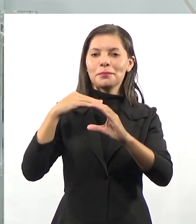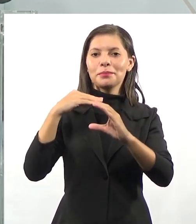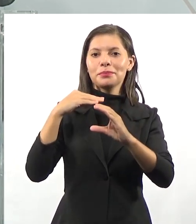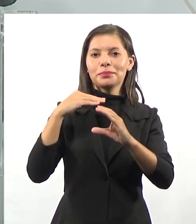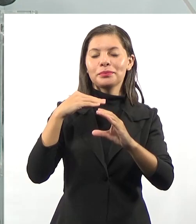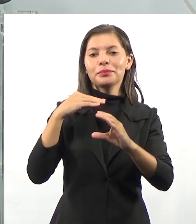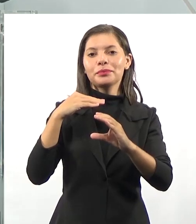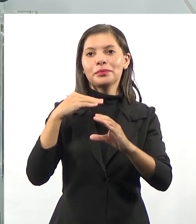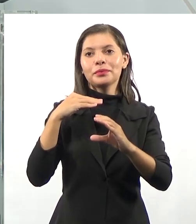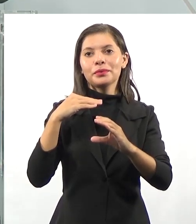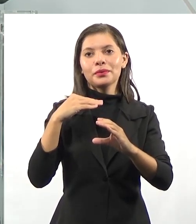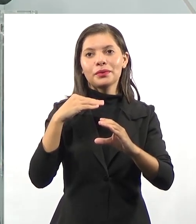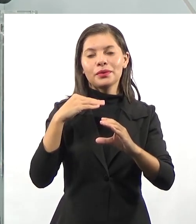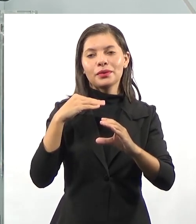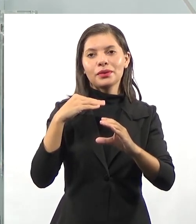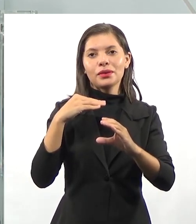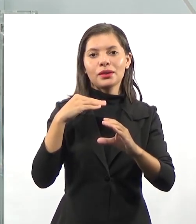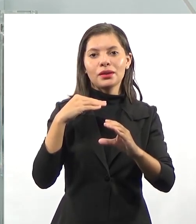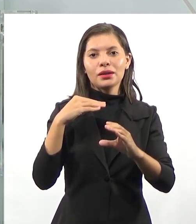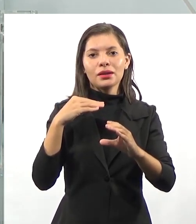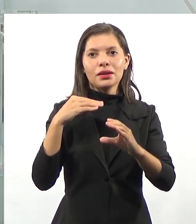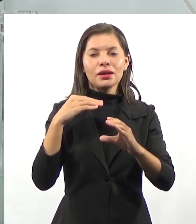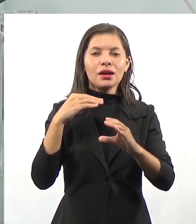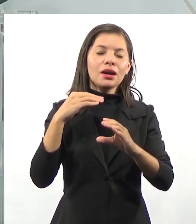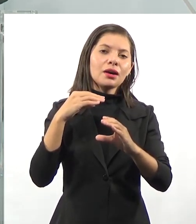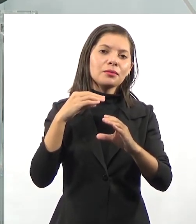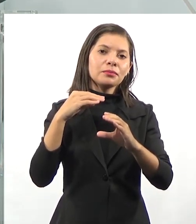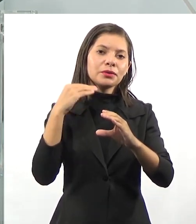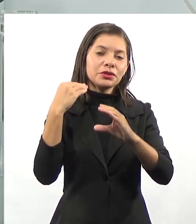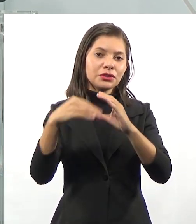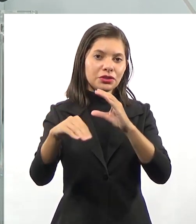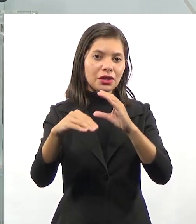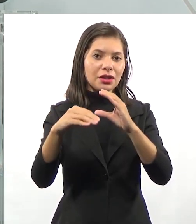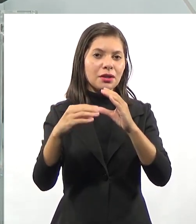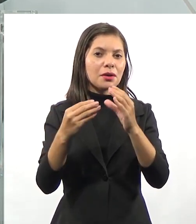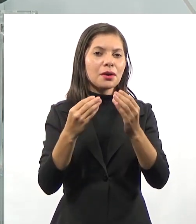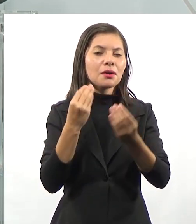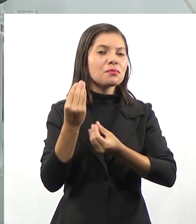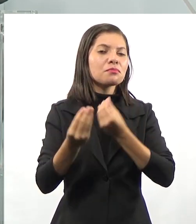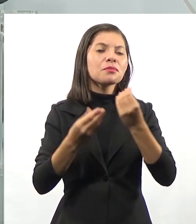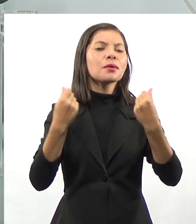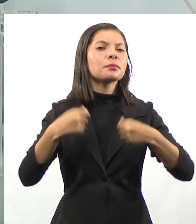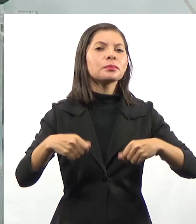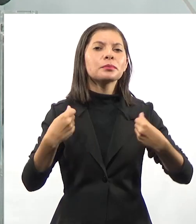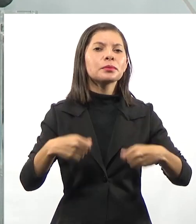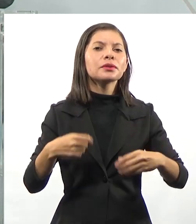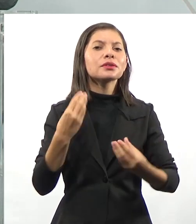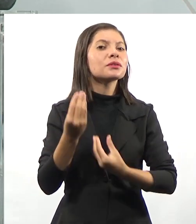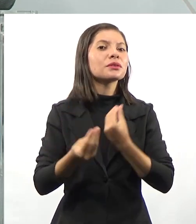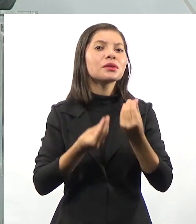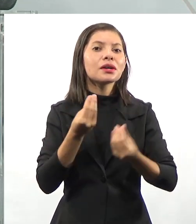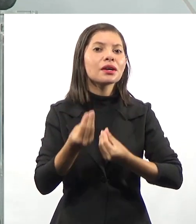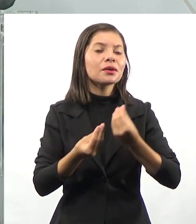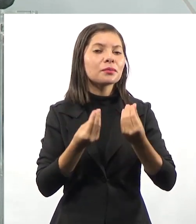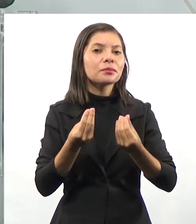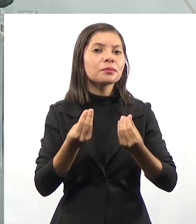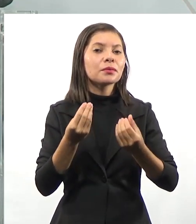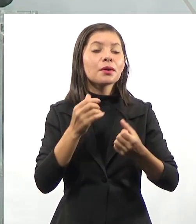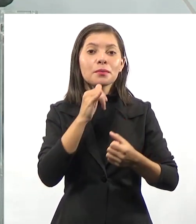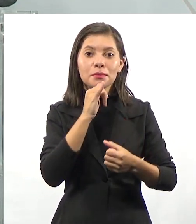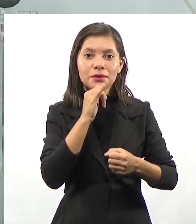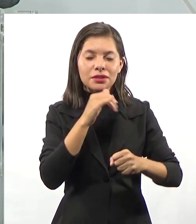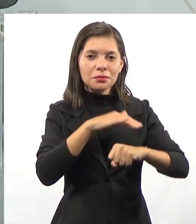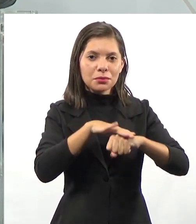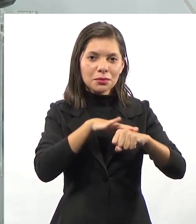codificada por esse emissor chegue até o receptor, eu preciso de um meio físico. Seja, por exemplo, numa